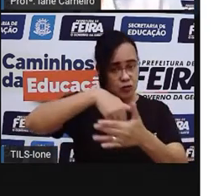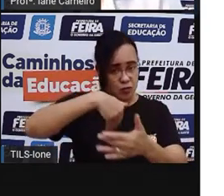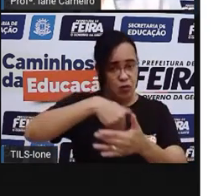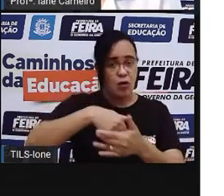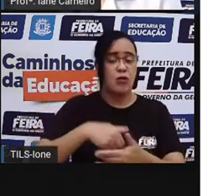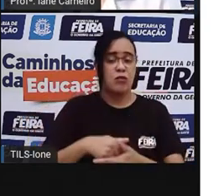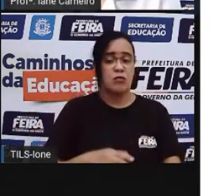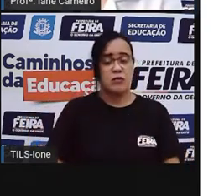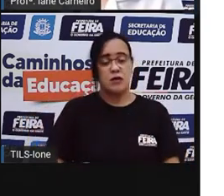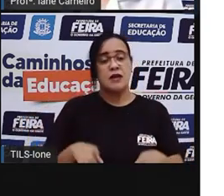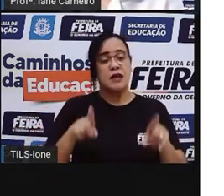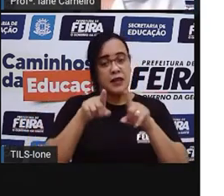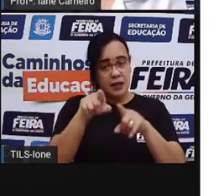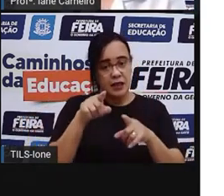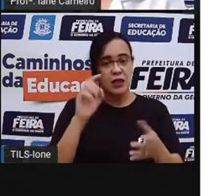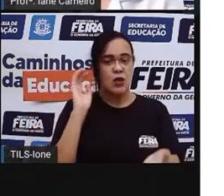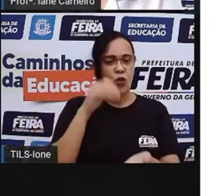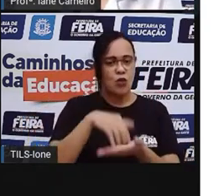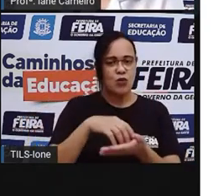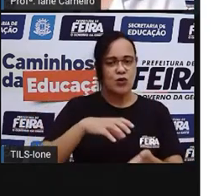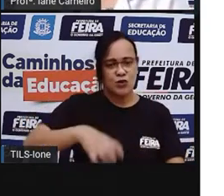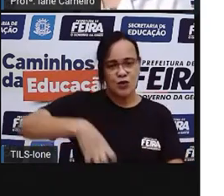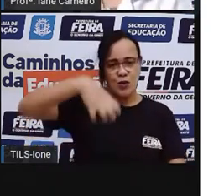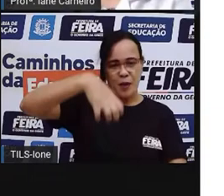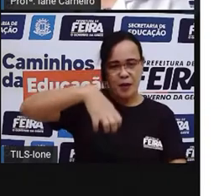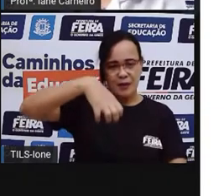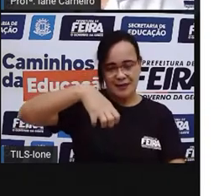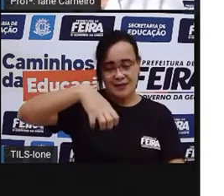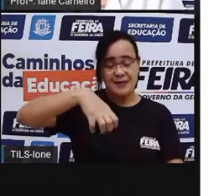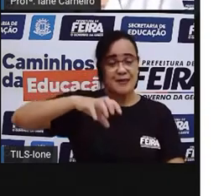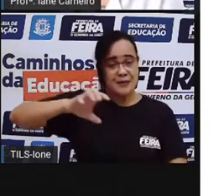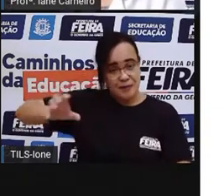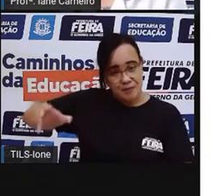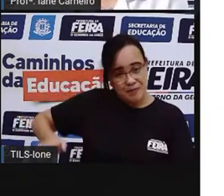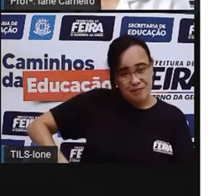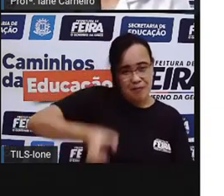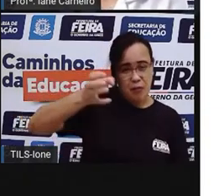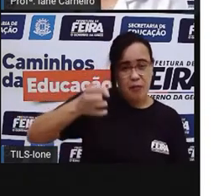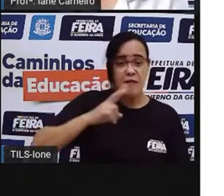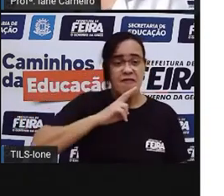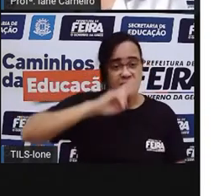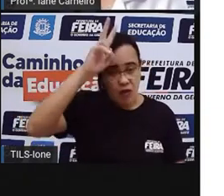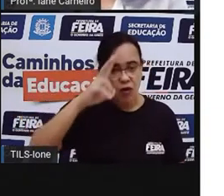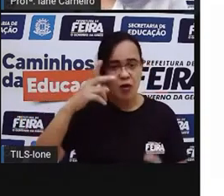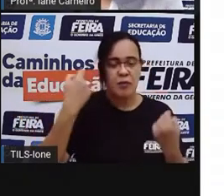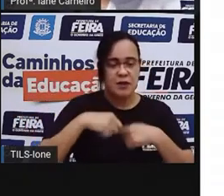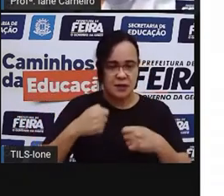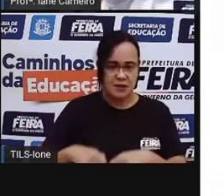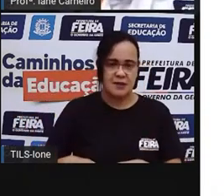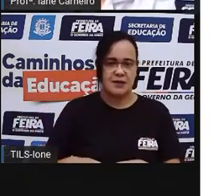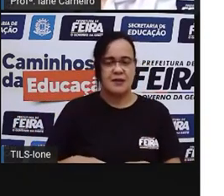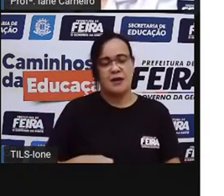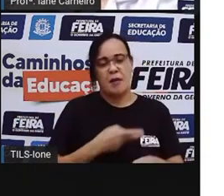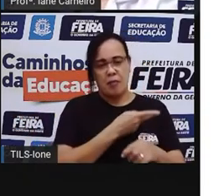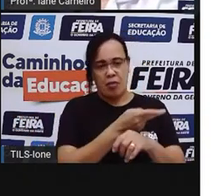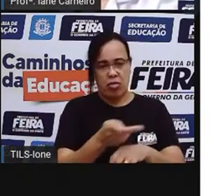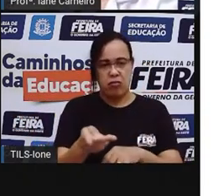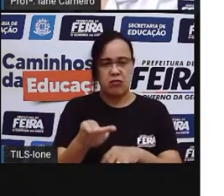E o boliche é outro tipo de esportes. Você joga com a mão também. E o objetivo é derrubar os pinos.